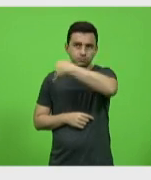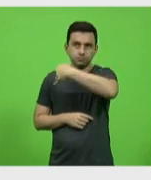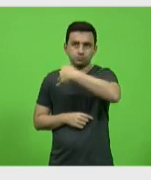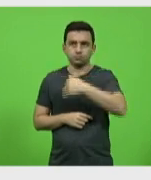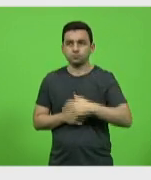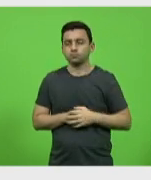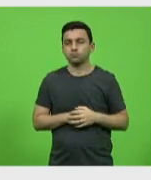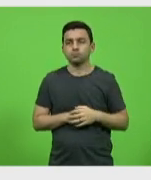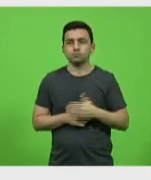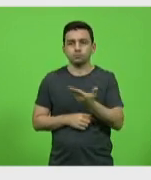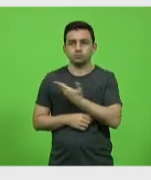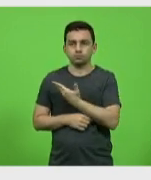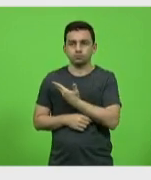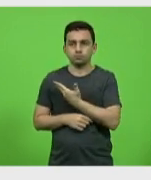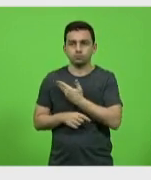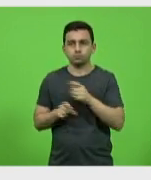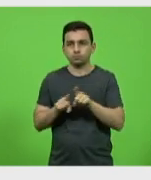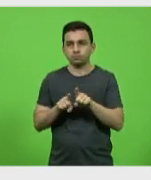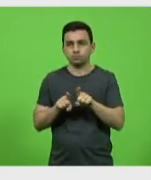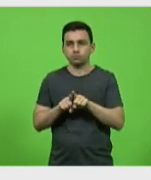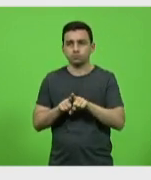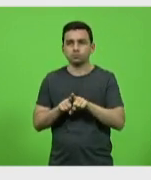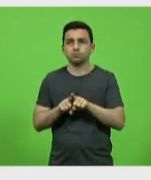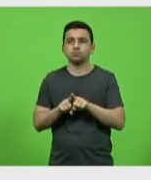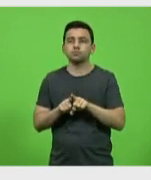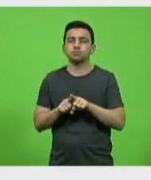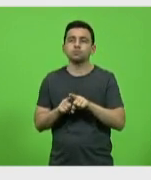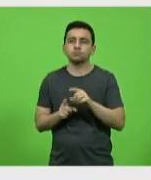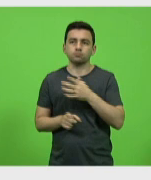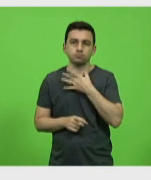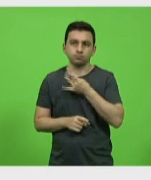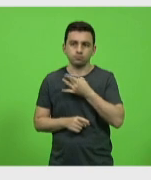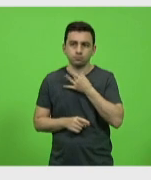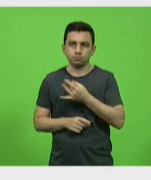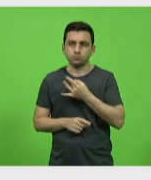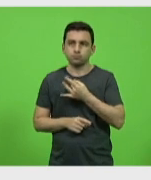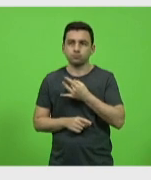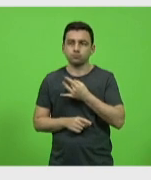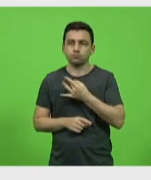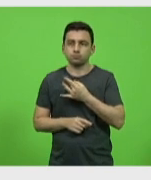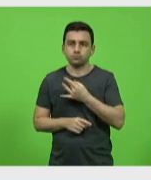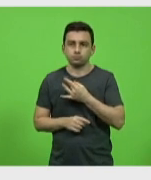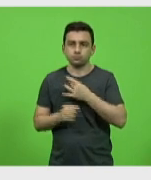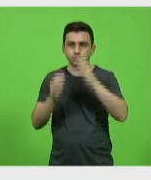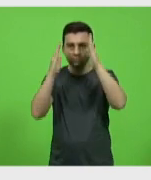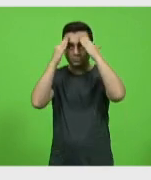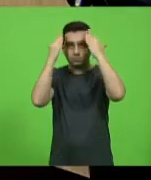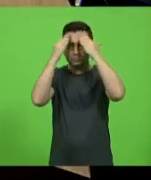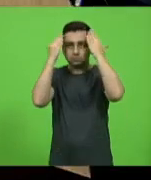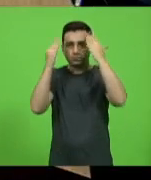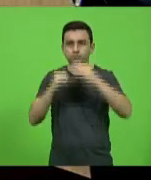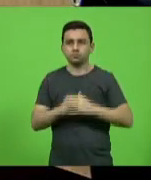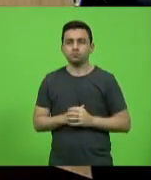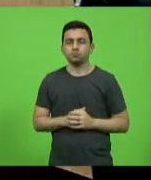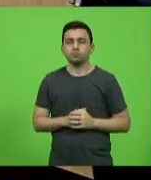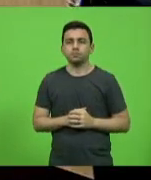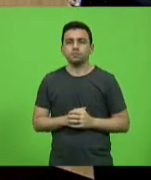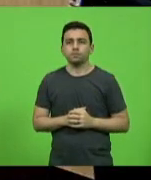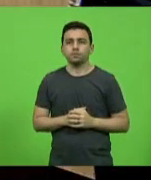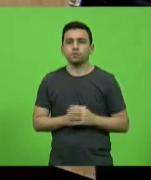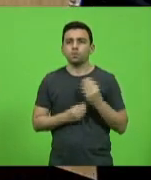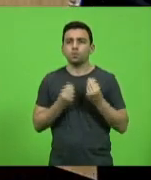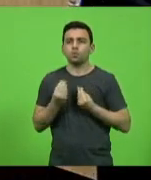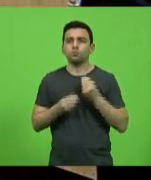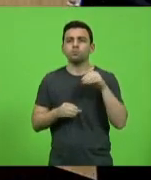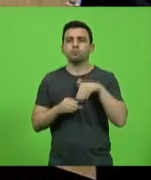vota no seu amigo querido, Valdir Cobalquini, e vota no deputado José Milton Schaefer. Como vota